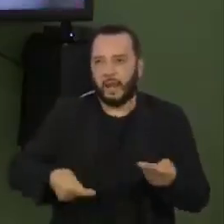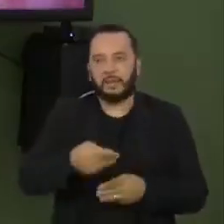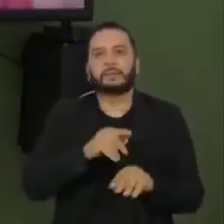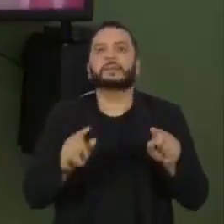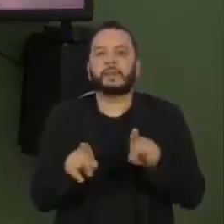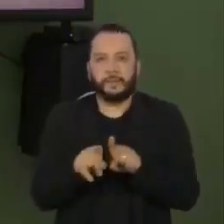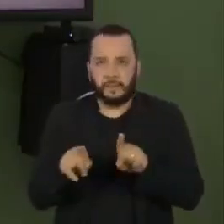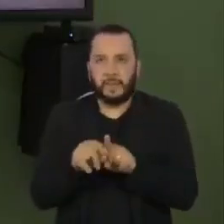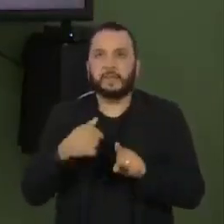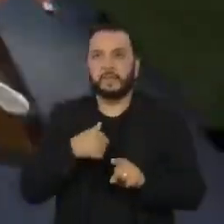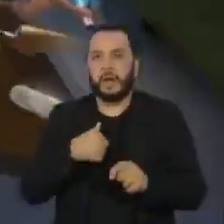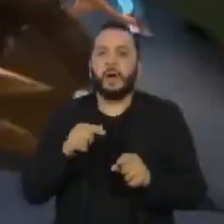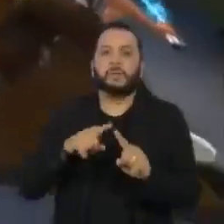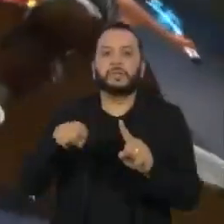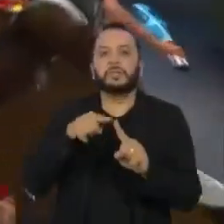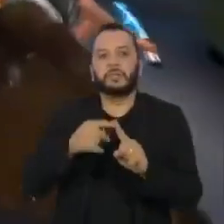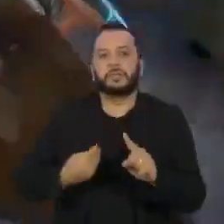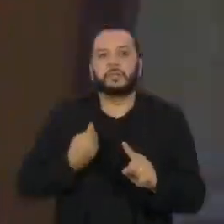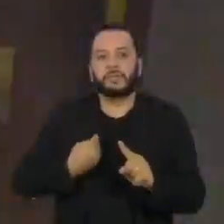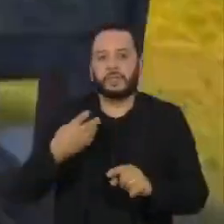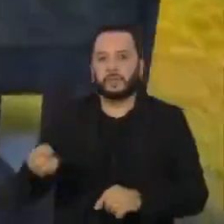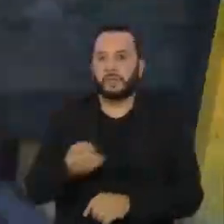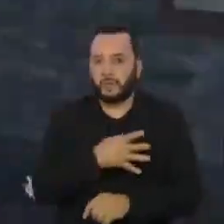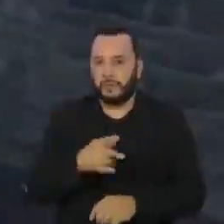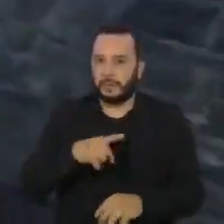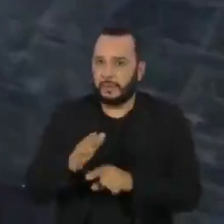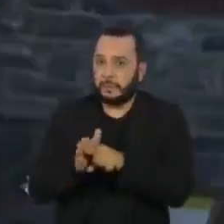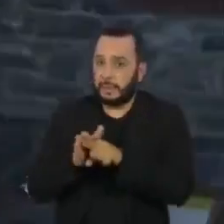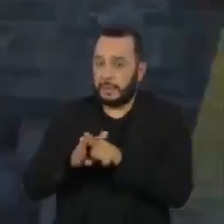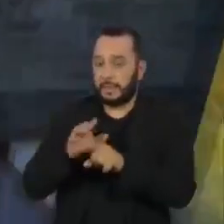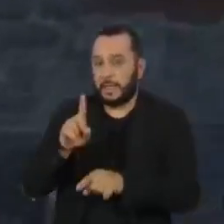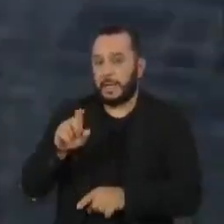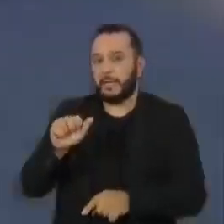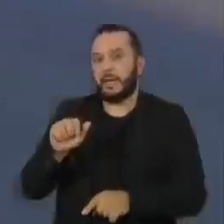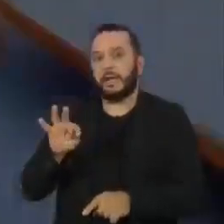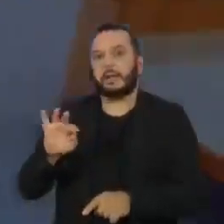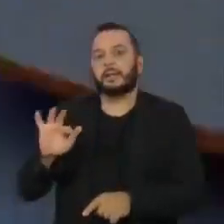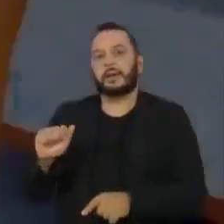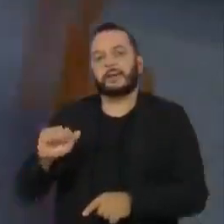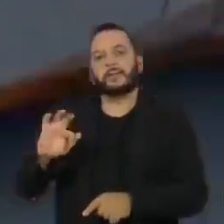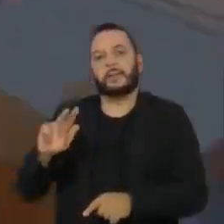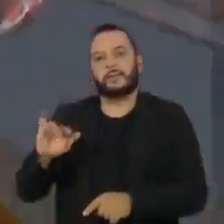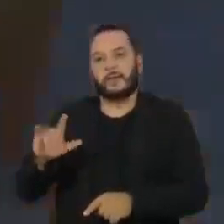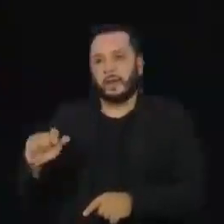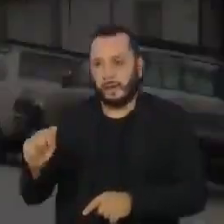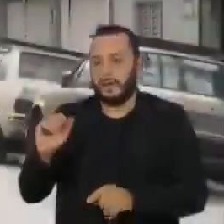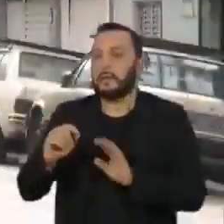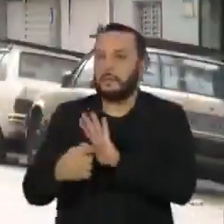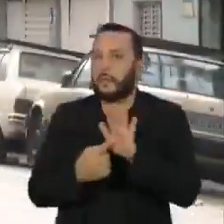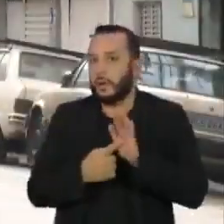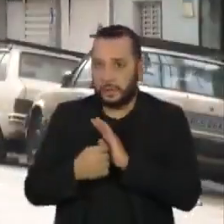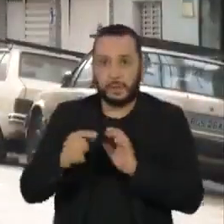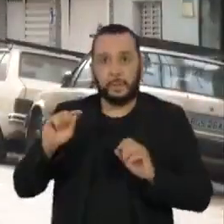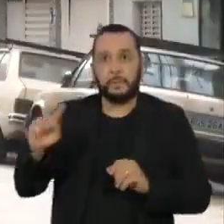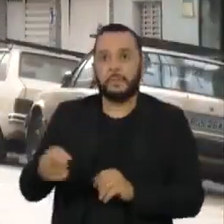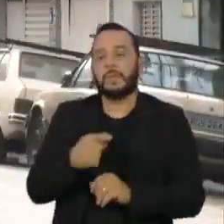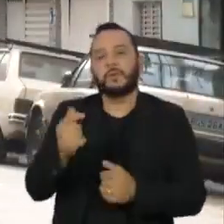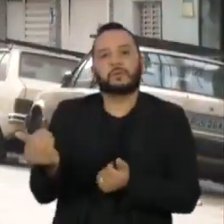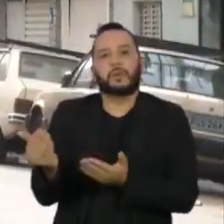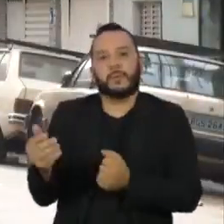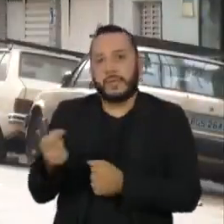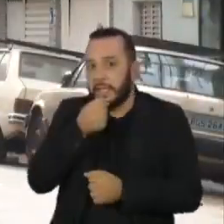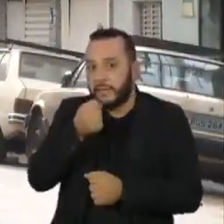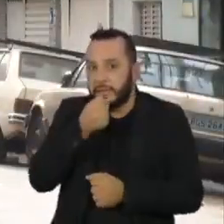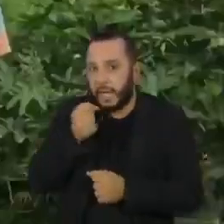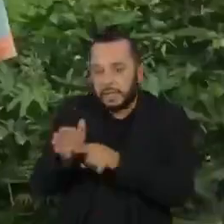do jogo uma nova meta de vida. Uma pesquisa do Instituto Data Favela demonstra isso. Dos mais de mil jovens entrevistados, todos